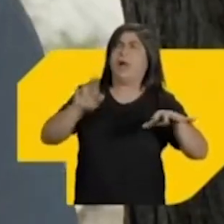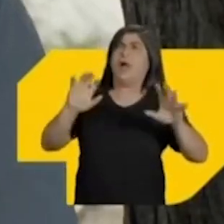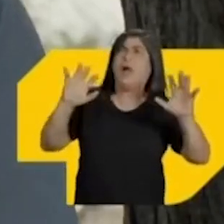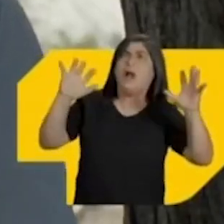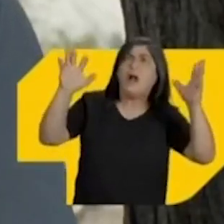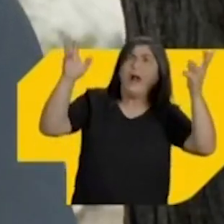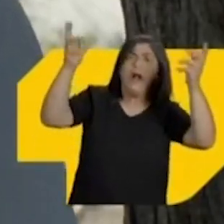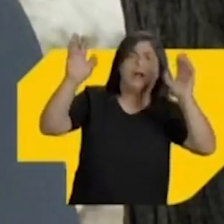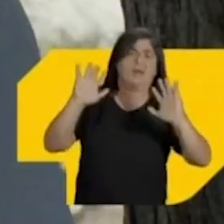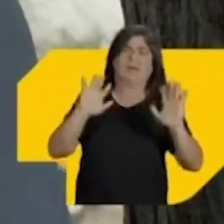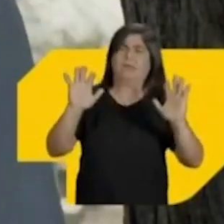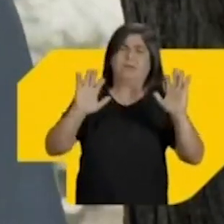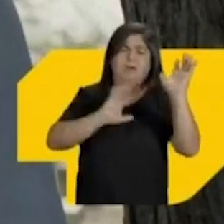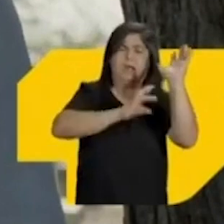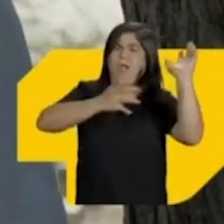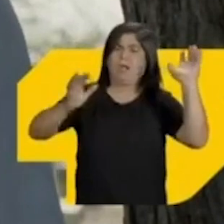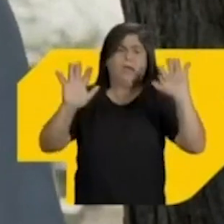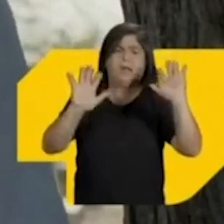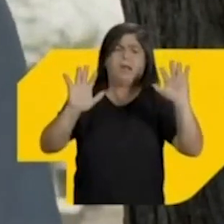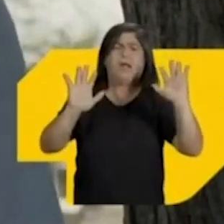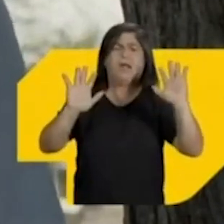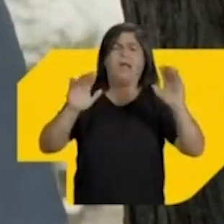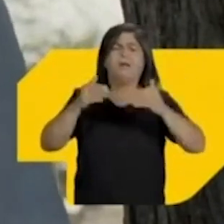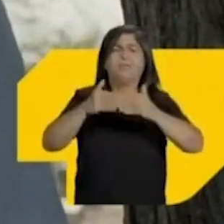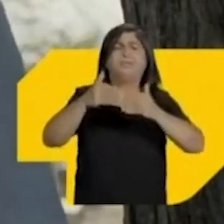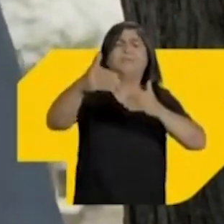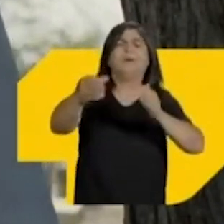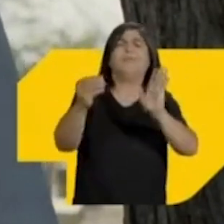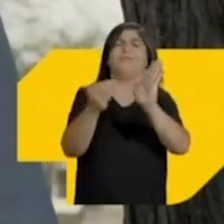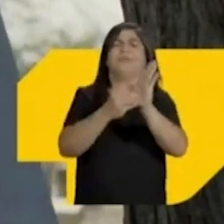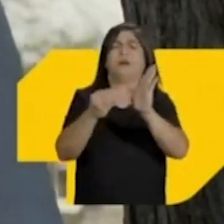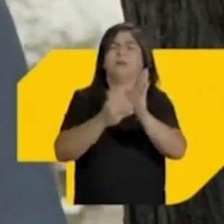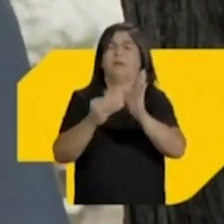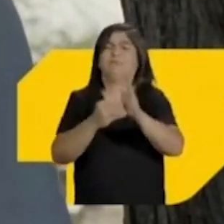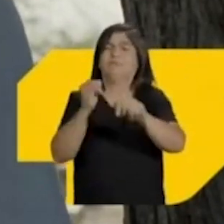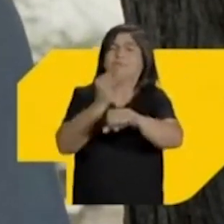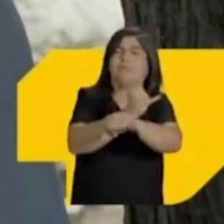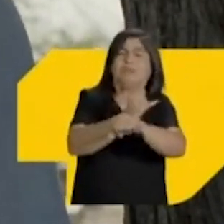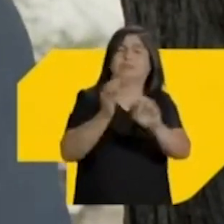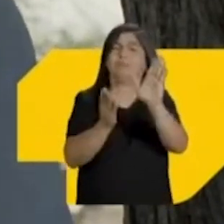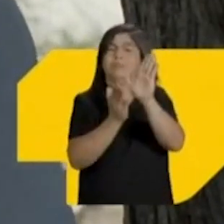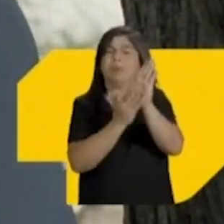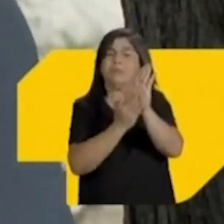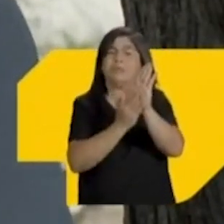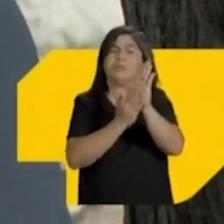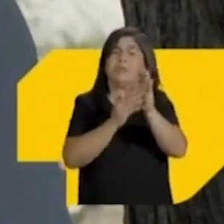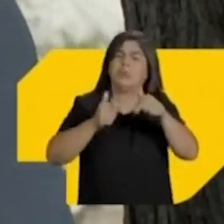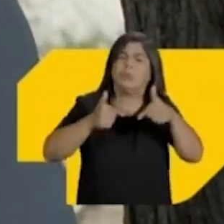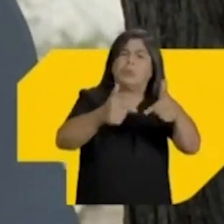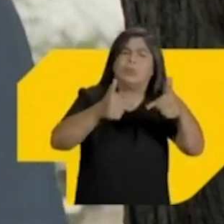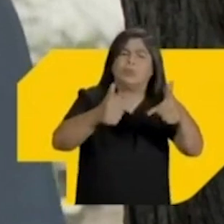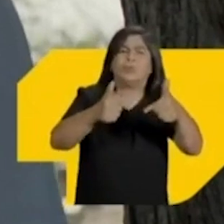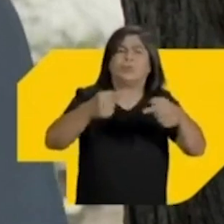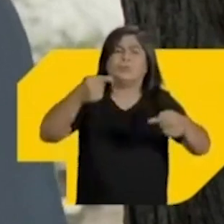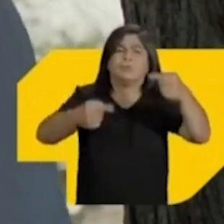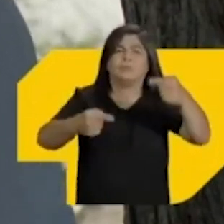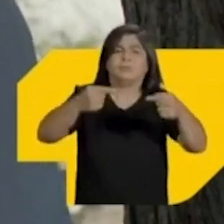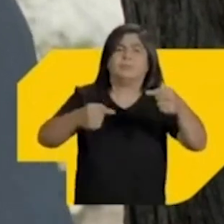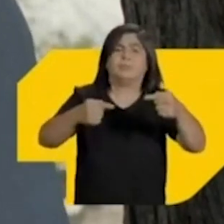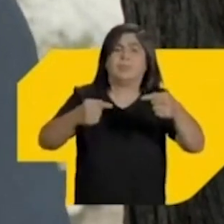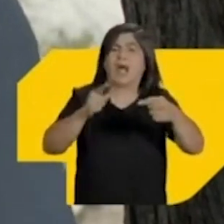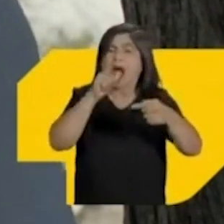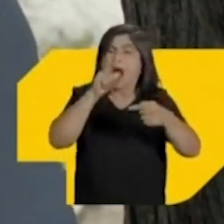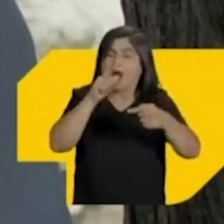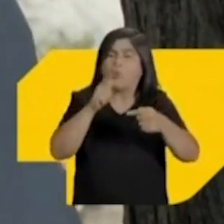limitante não é o nosso clima. Nosso principal fator limitante hoje é da porteira para fora, é a falta de uma política pública que seja